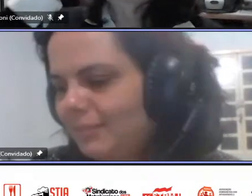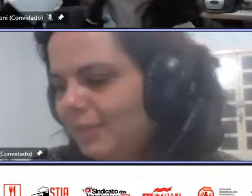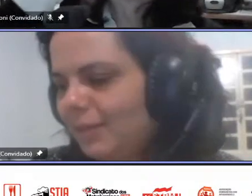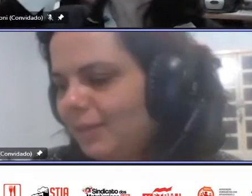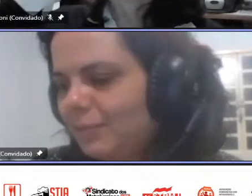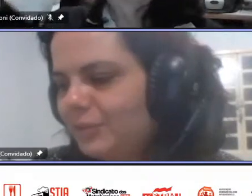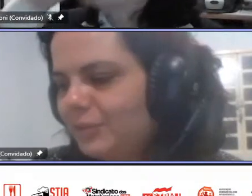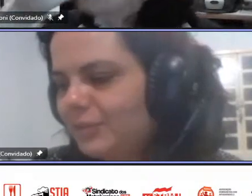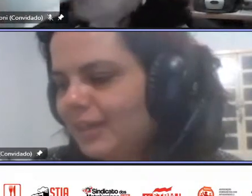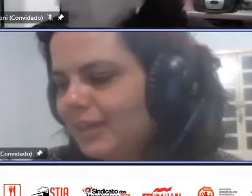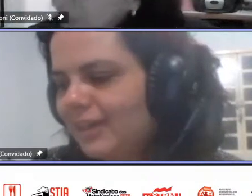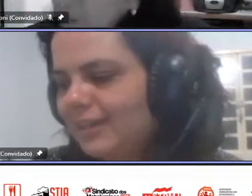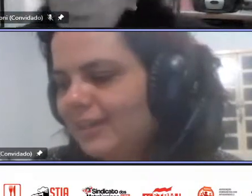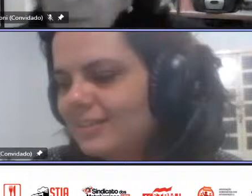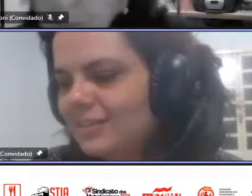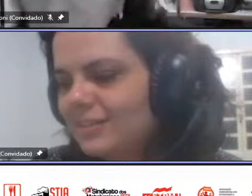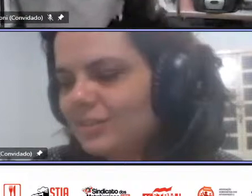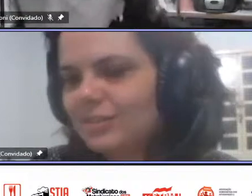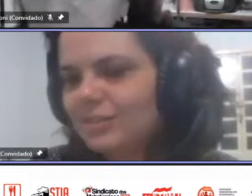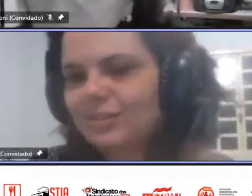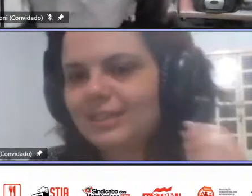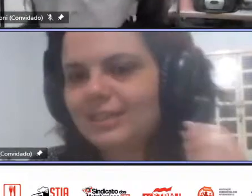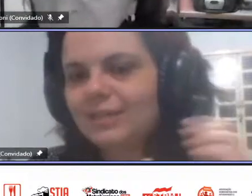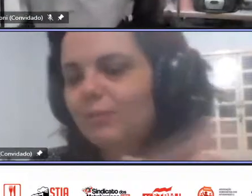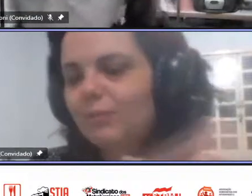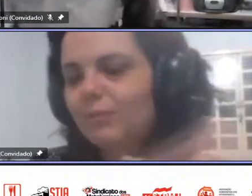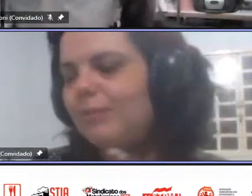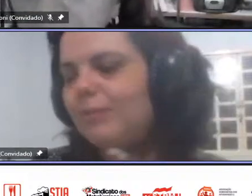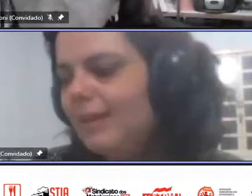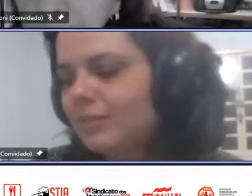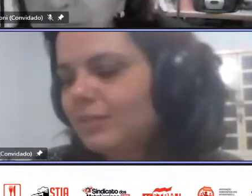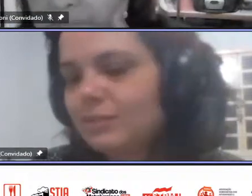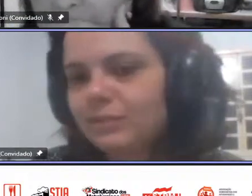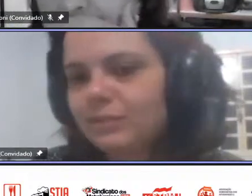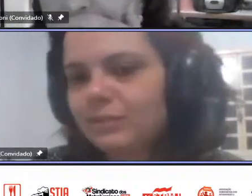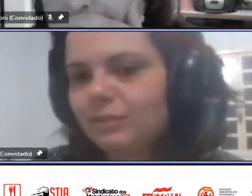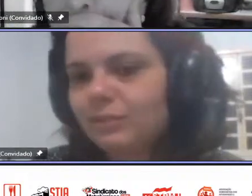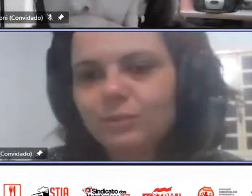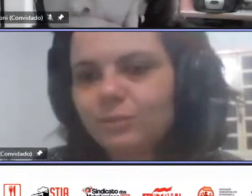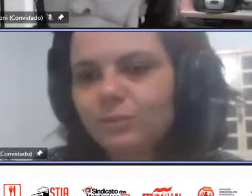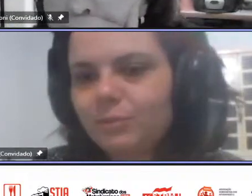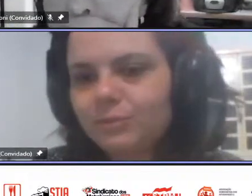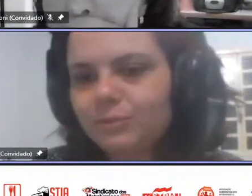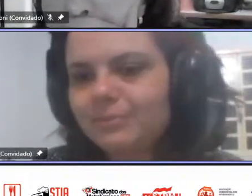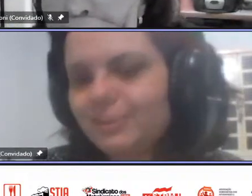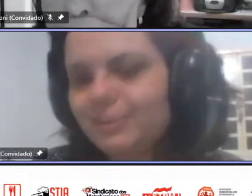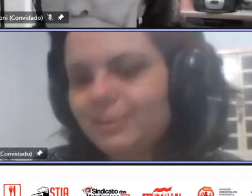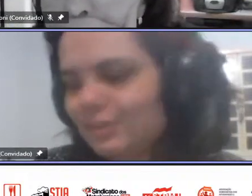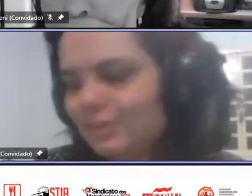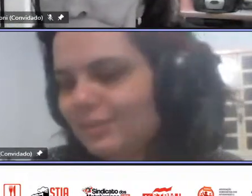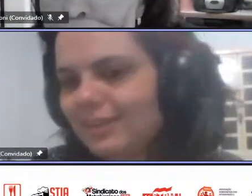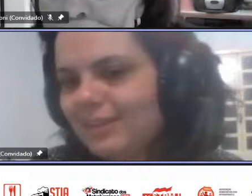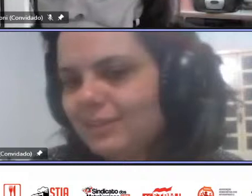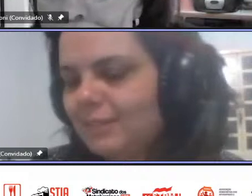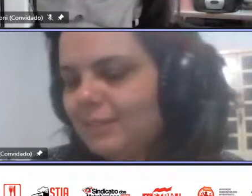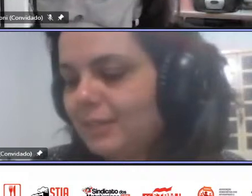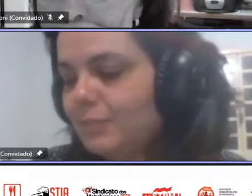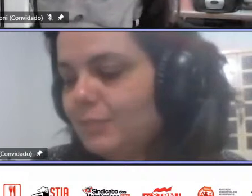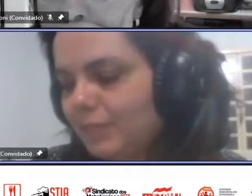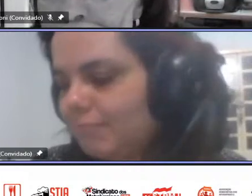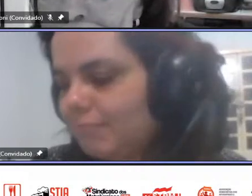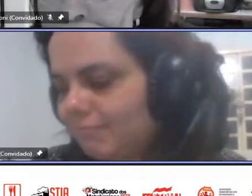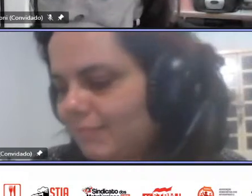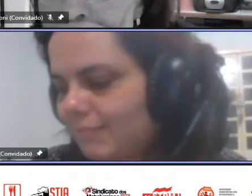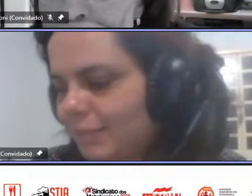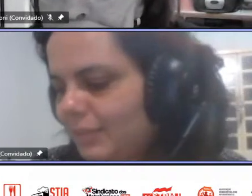me alongar muito só queria complementar o que a Silvana falou ela tocou num ponto que eu já tinha anotado aqui para